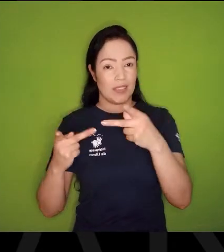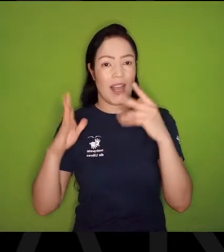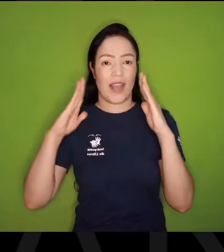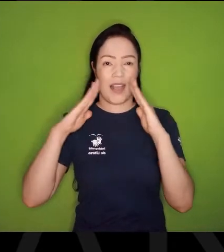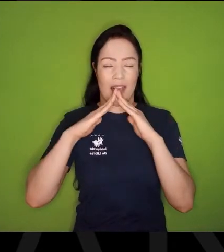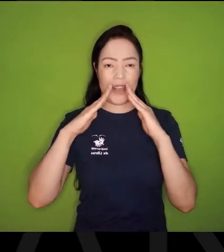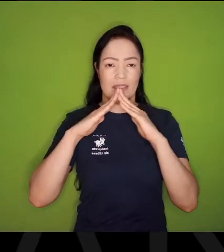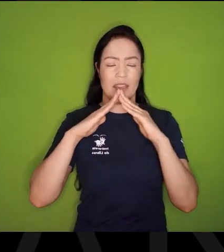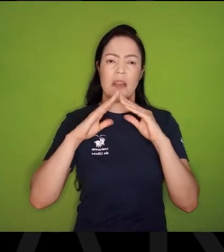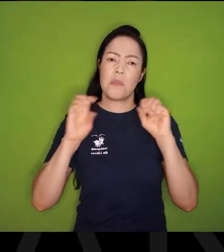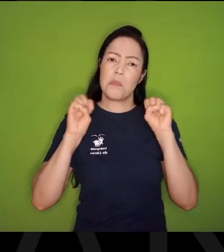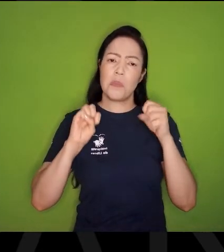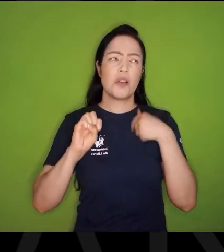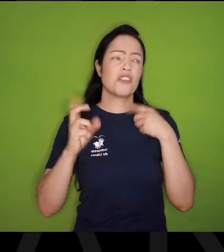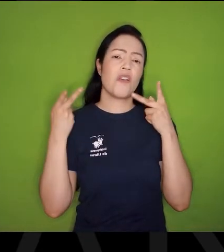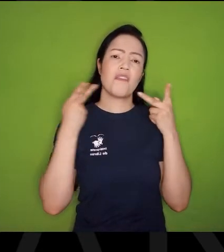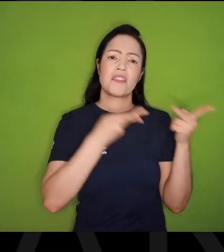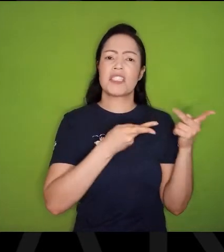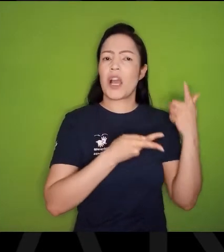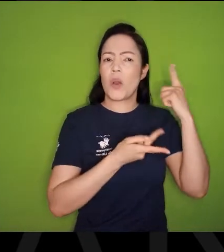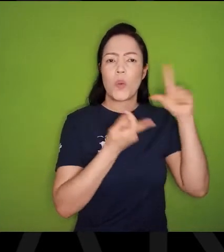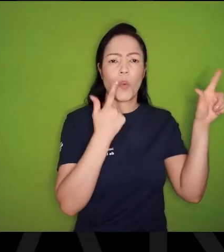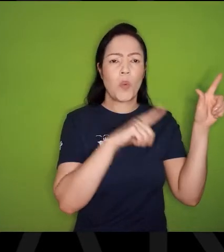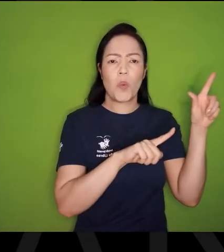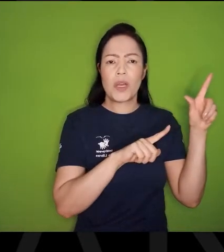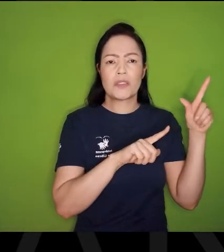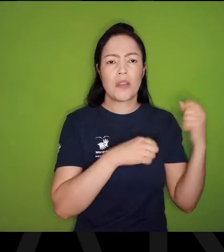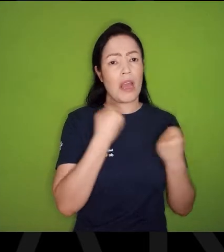Eu poderia ter ido visitar uma concessionária,